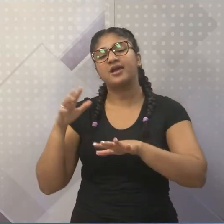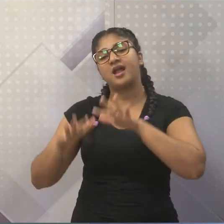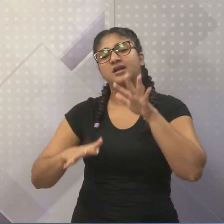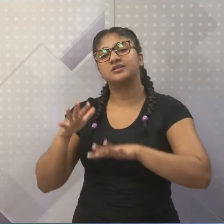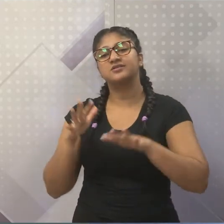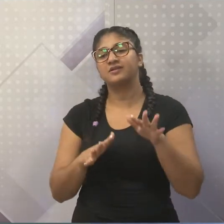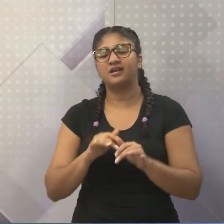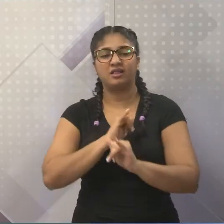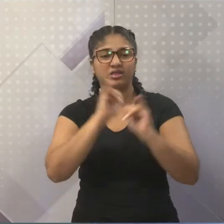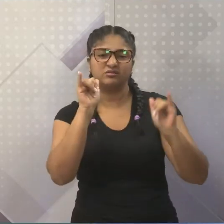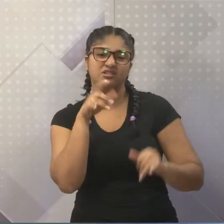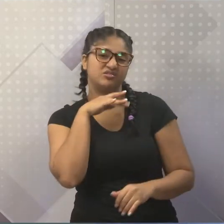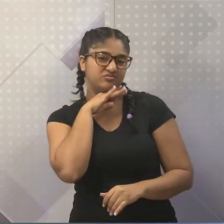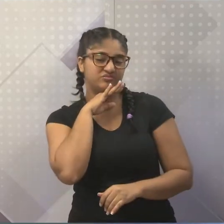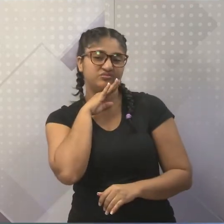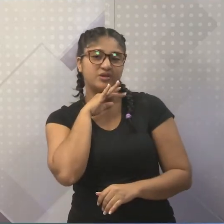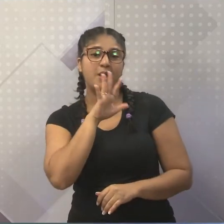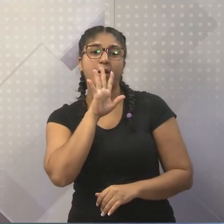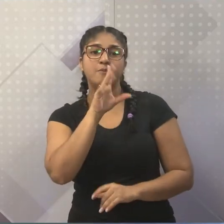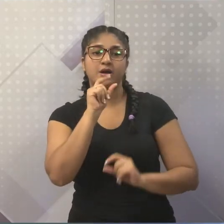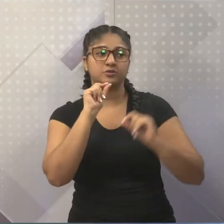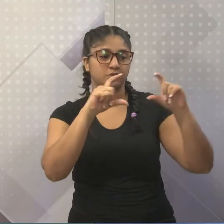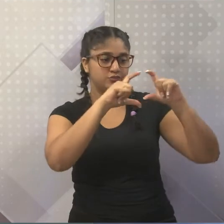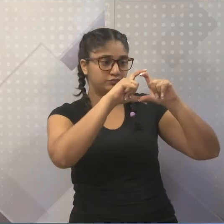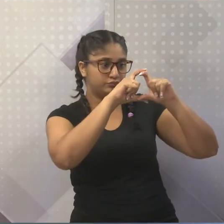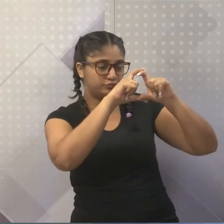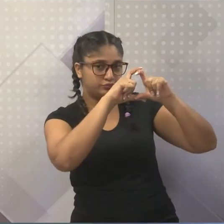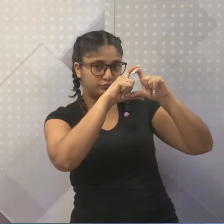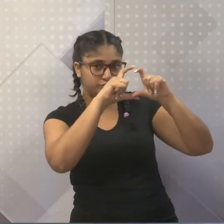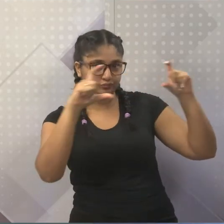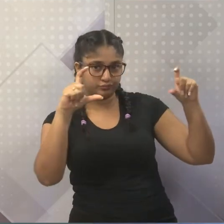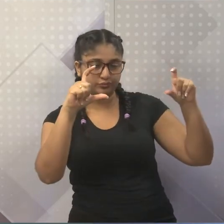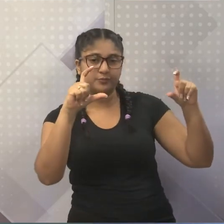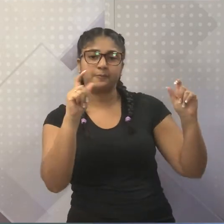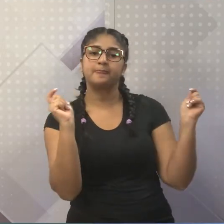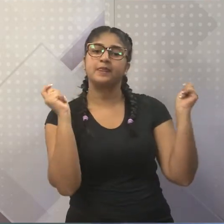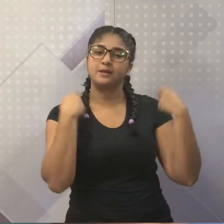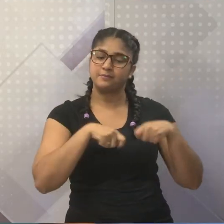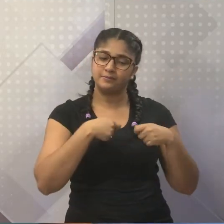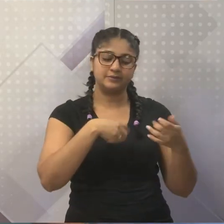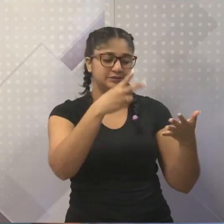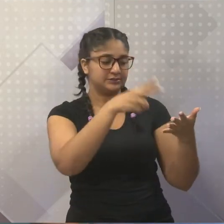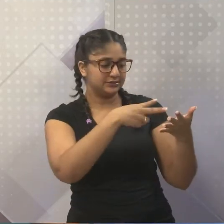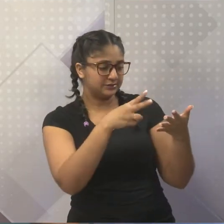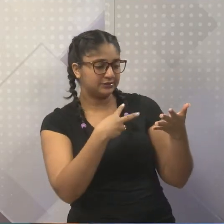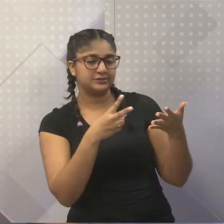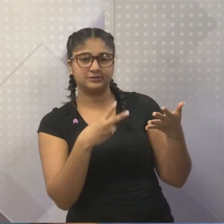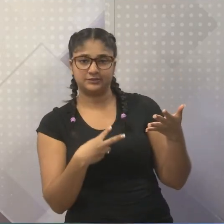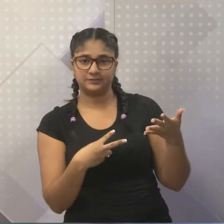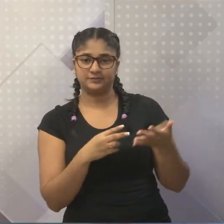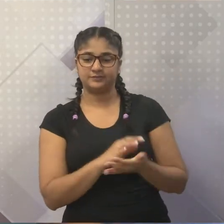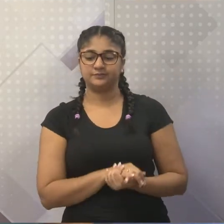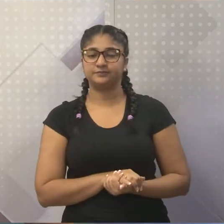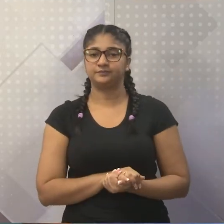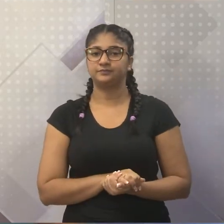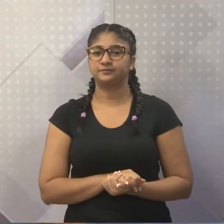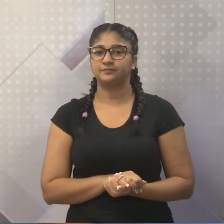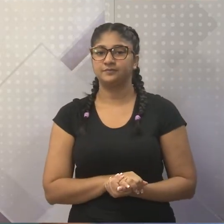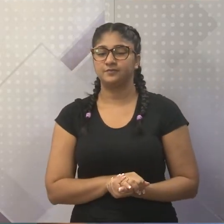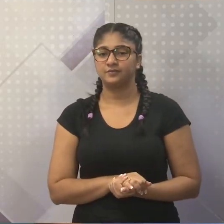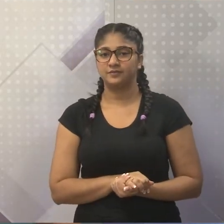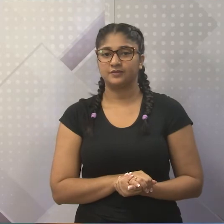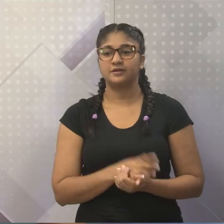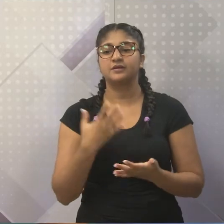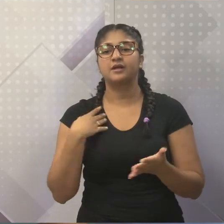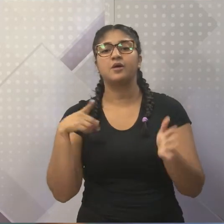manchete, certo? A manchete disse que nós temos que ler, e aí nós nos interessamos pela notícia. E é interessante, né, responder